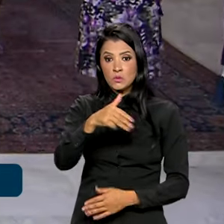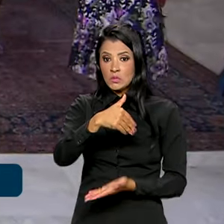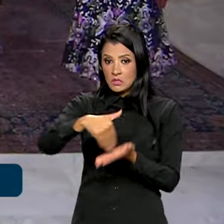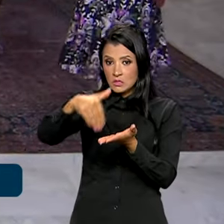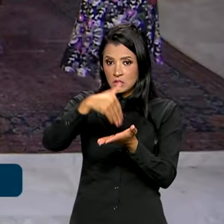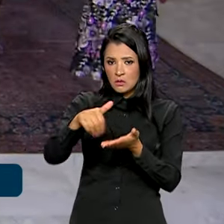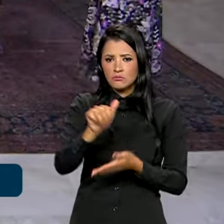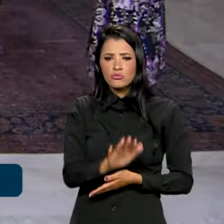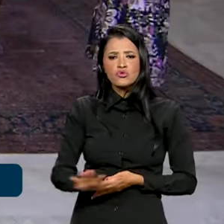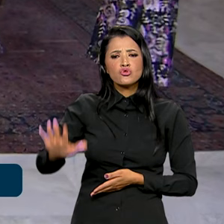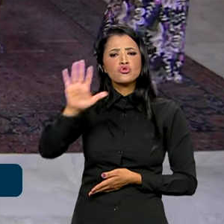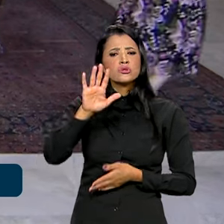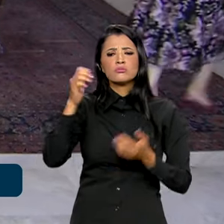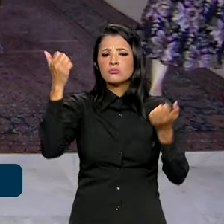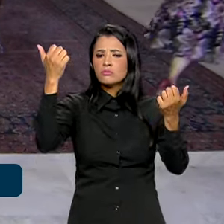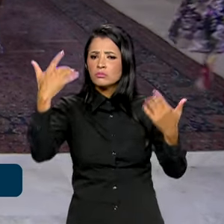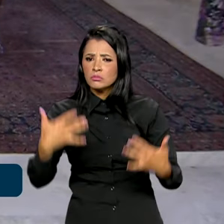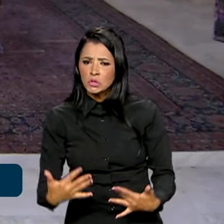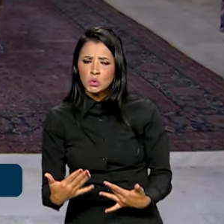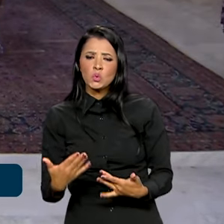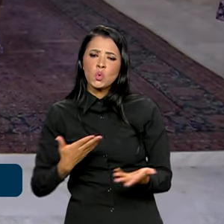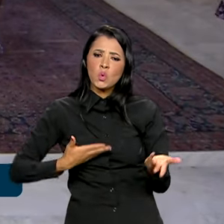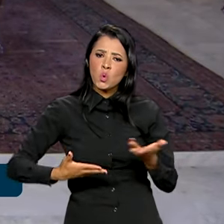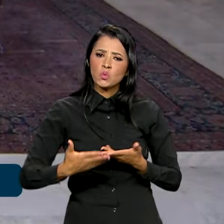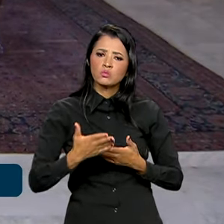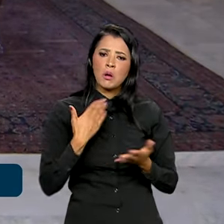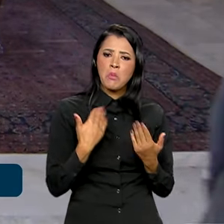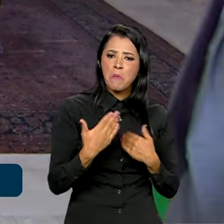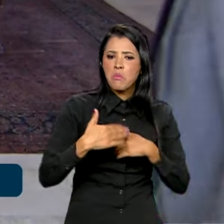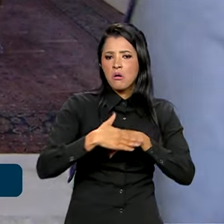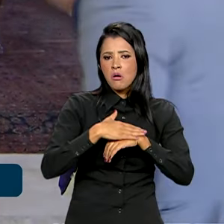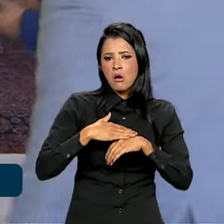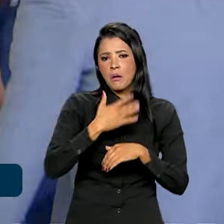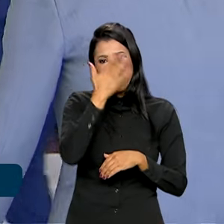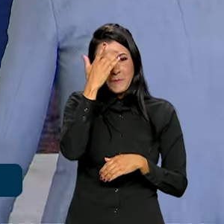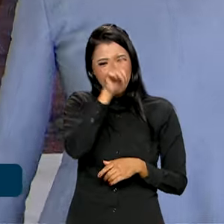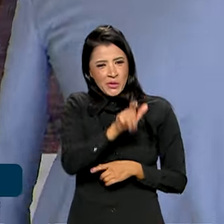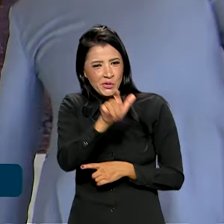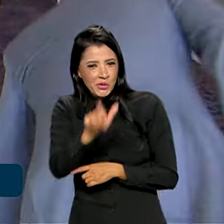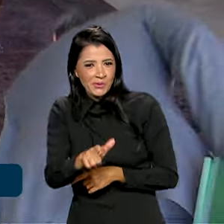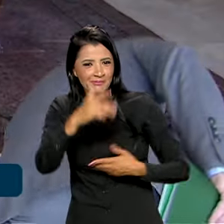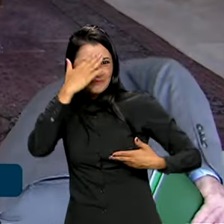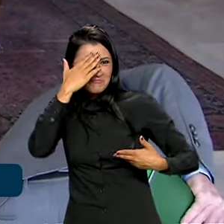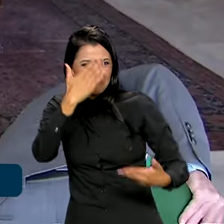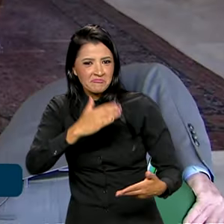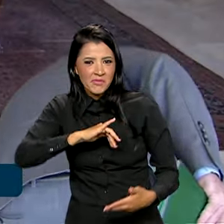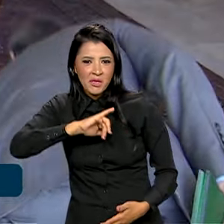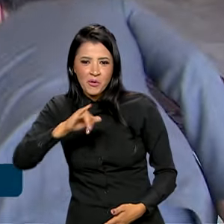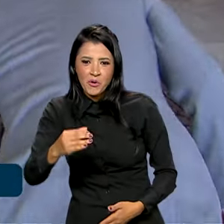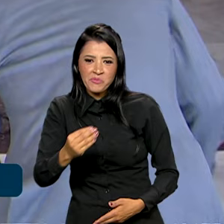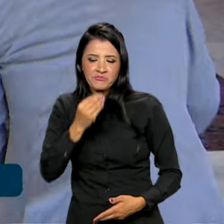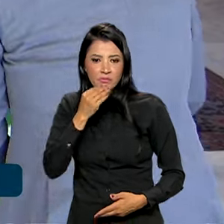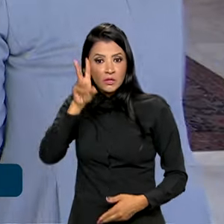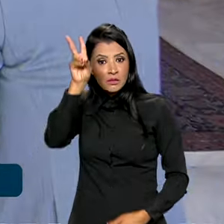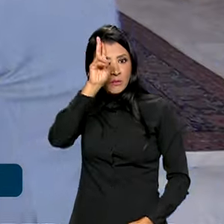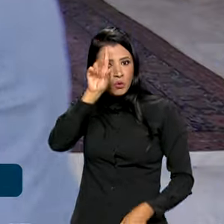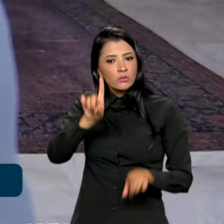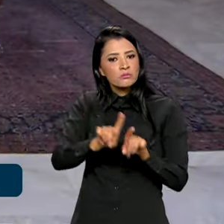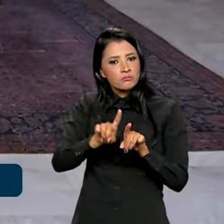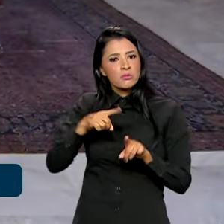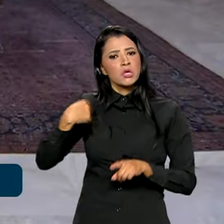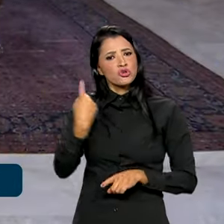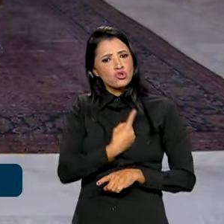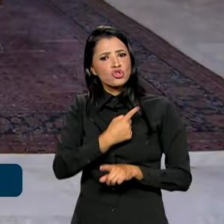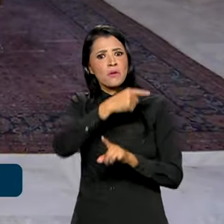-geral falou com os participantes, agradeceu a oportunidade, lembrou que já estamos